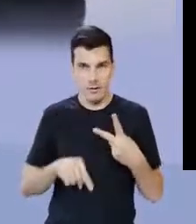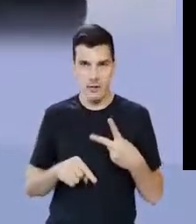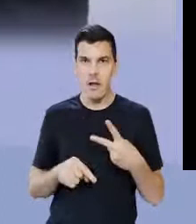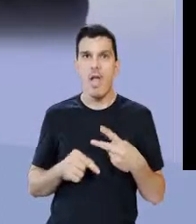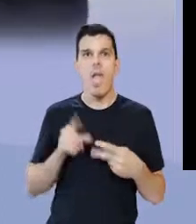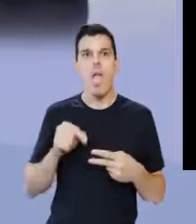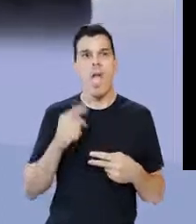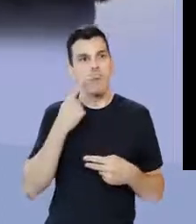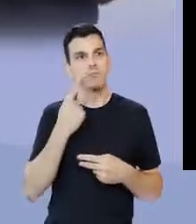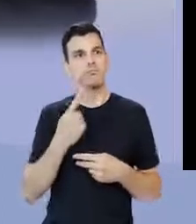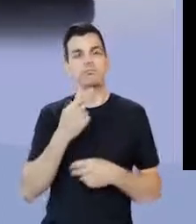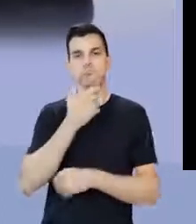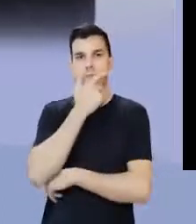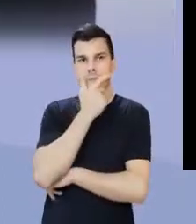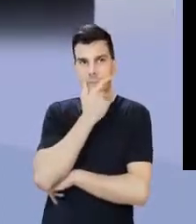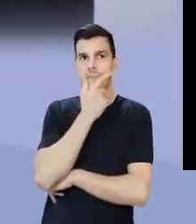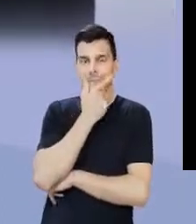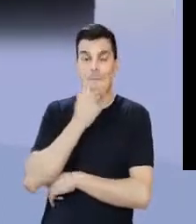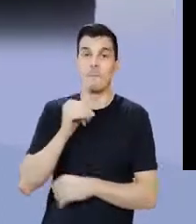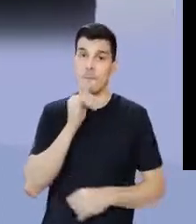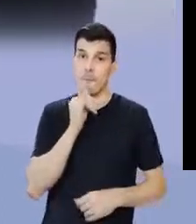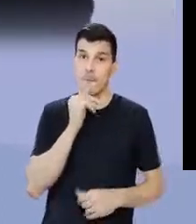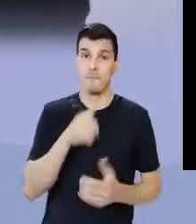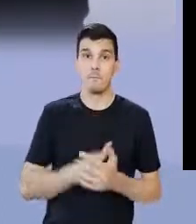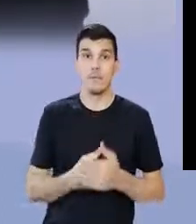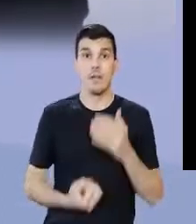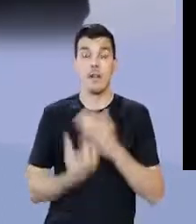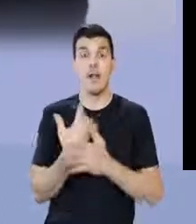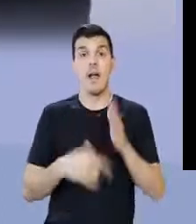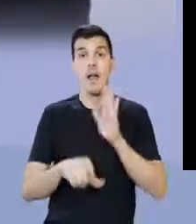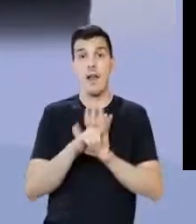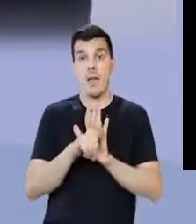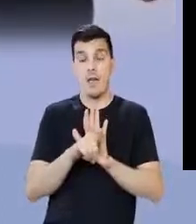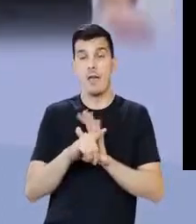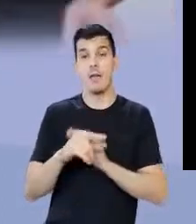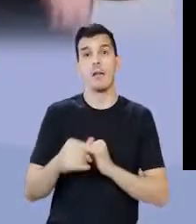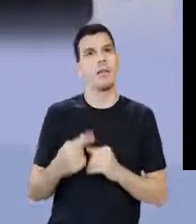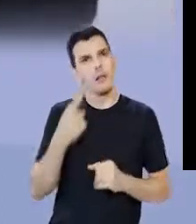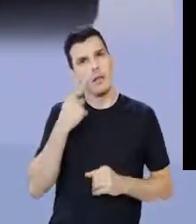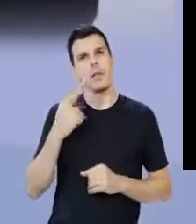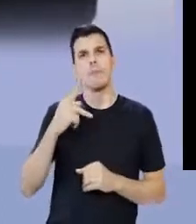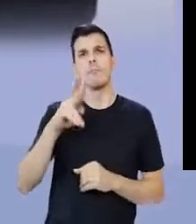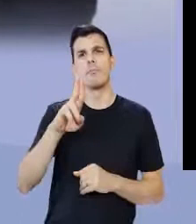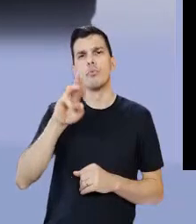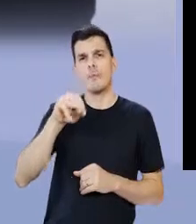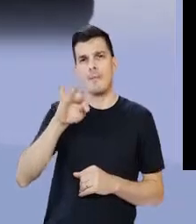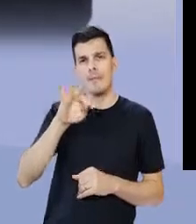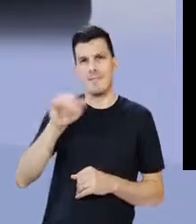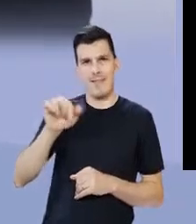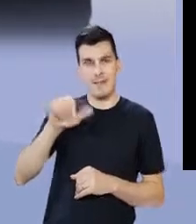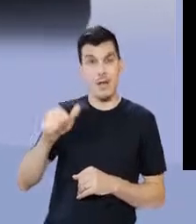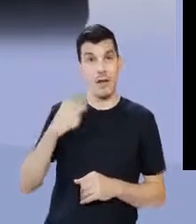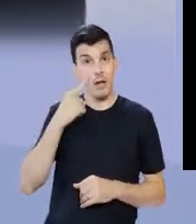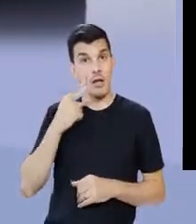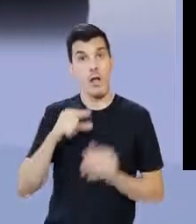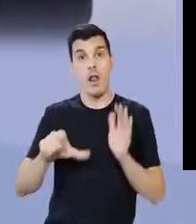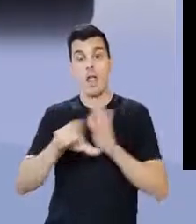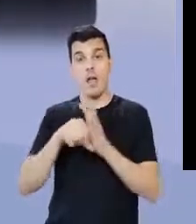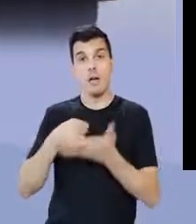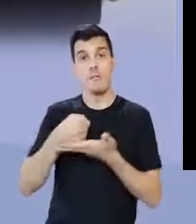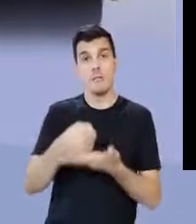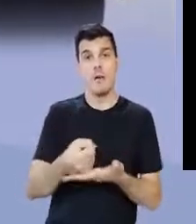Tibério criaram as leis magrinas que você tem até hoje. Exemplo, criaram as leis frumentárias. O é isso? É a lei que